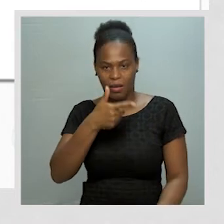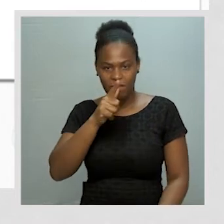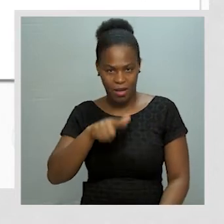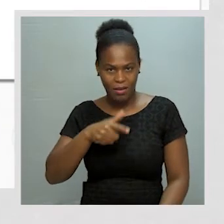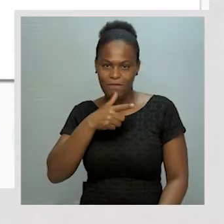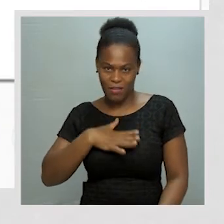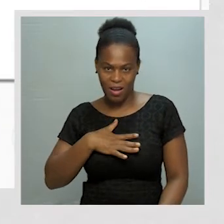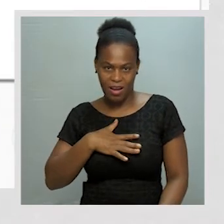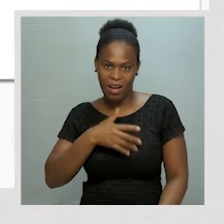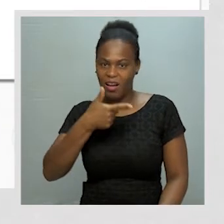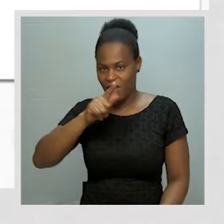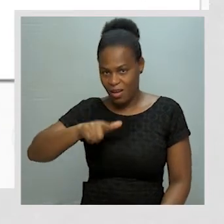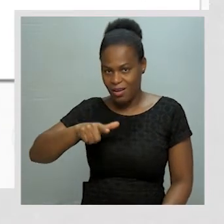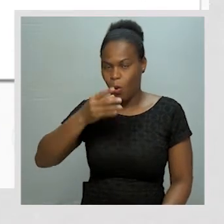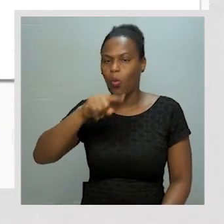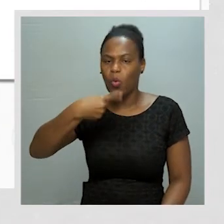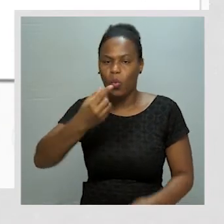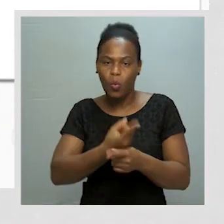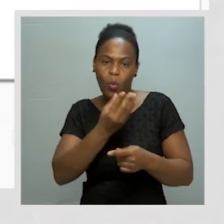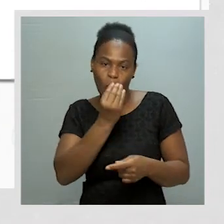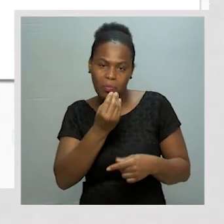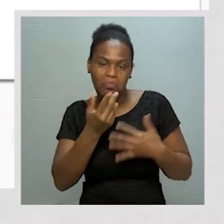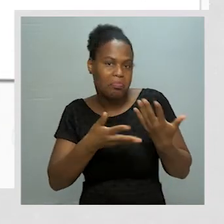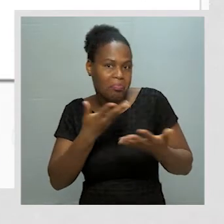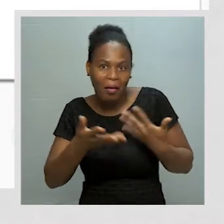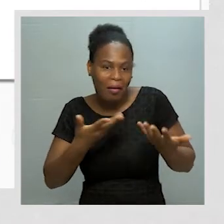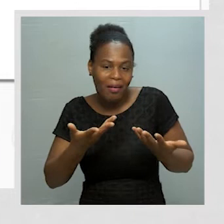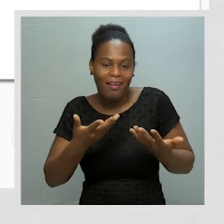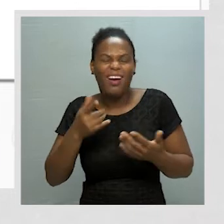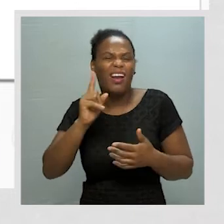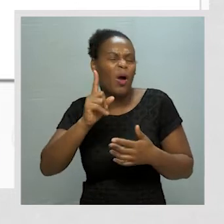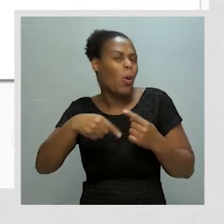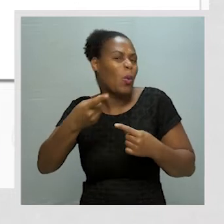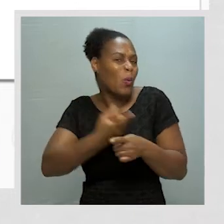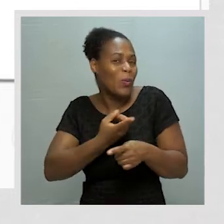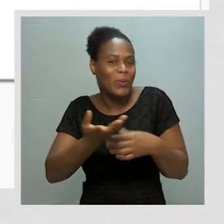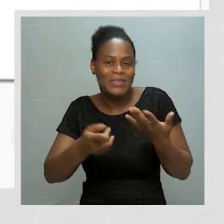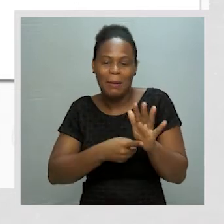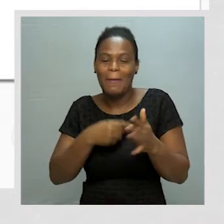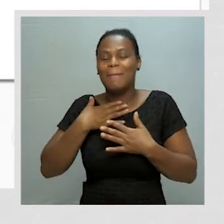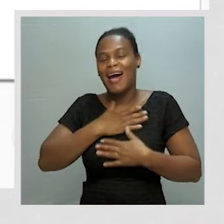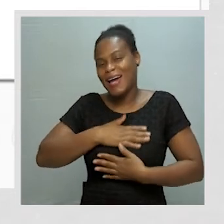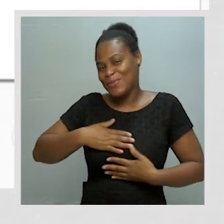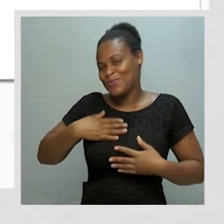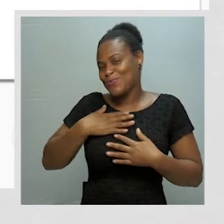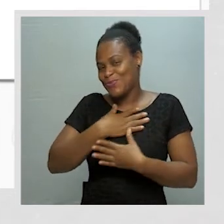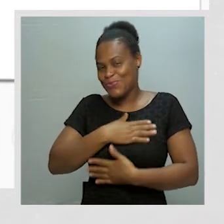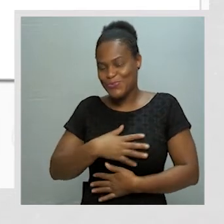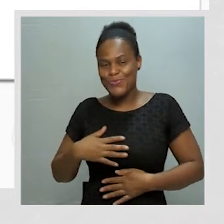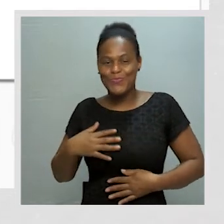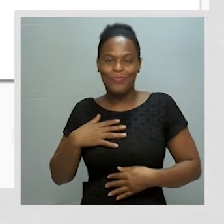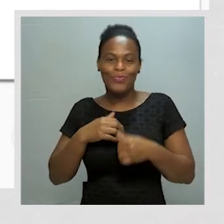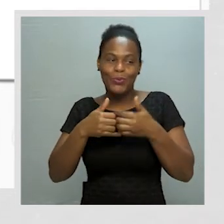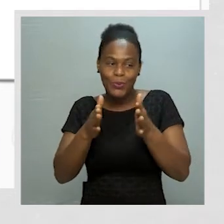Pequeno almoço? Sim. Pequeno almoço? Sim. Mas também devemos tomar outra coisa. Devemos devo tomar esse banho